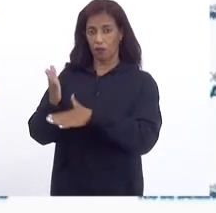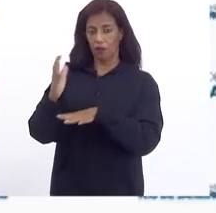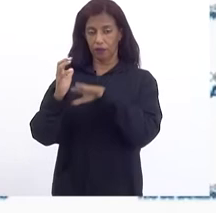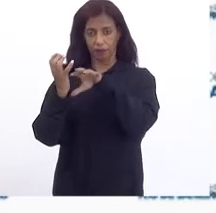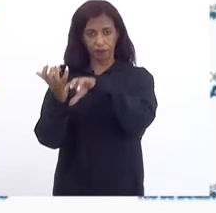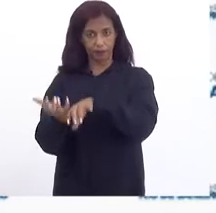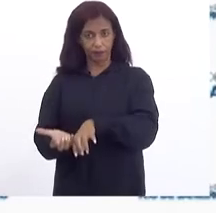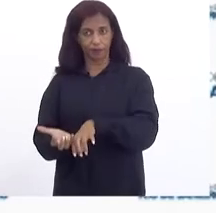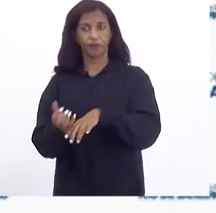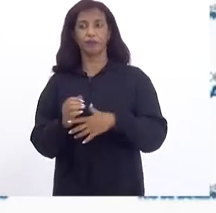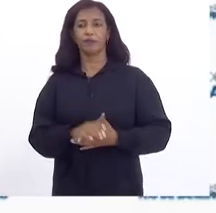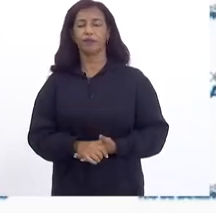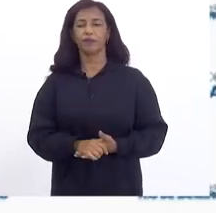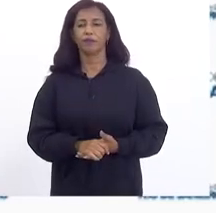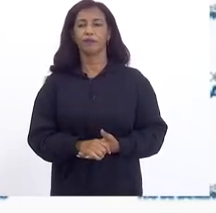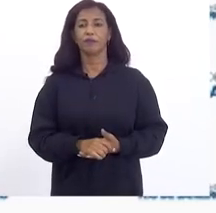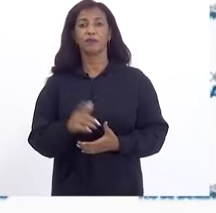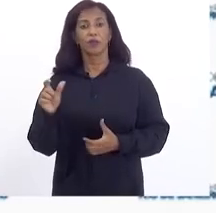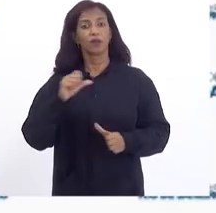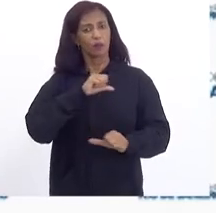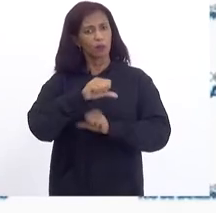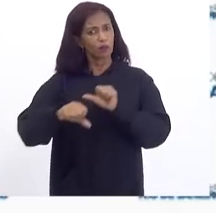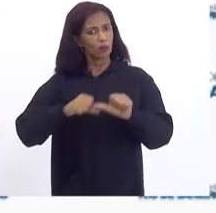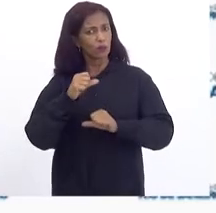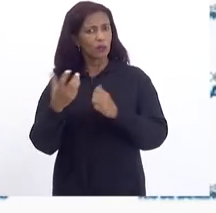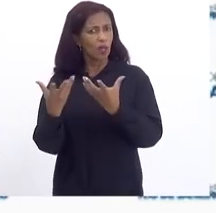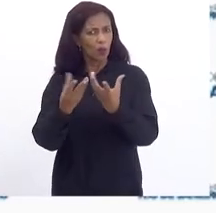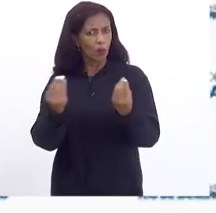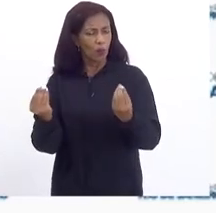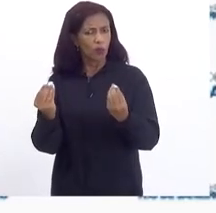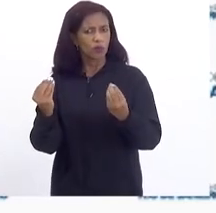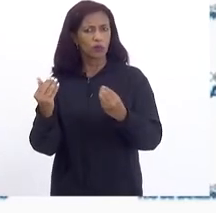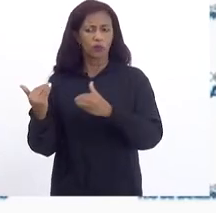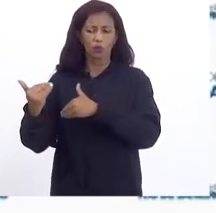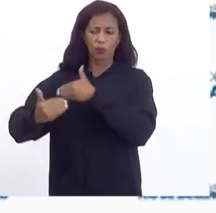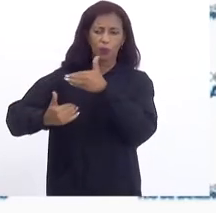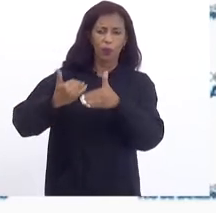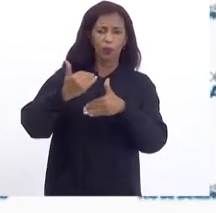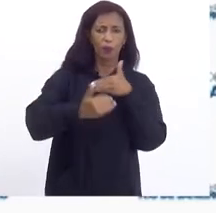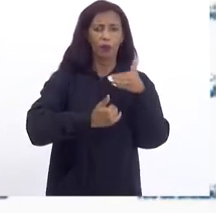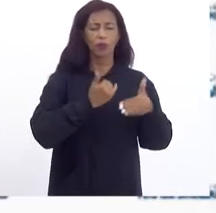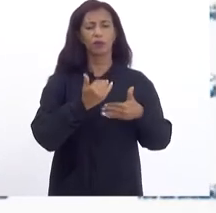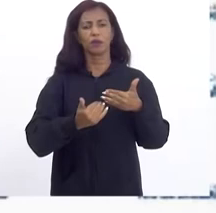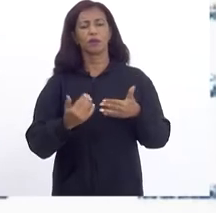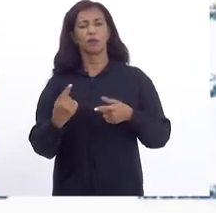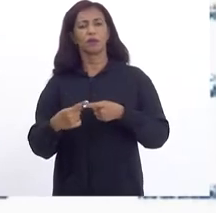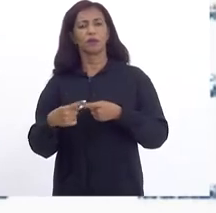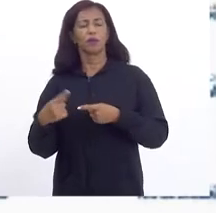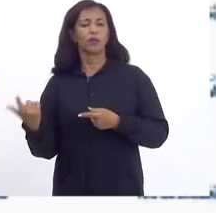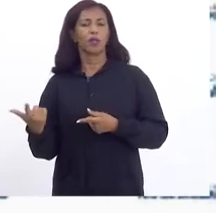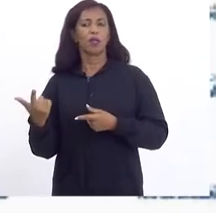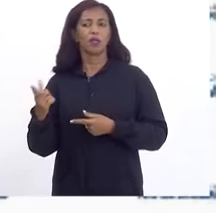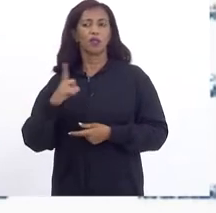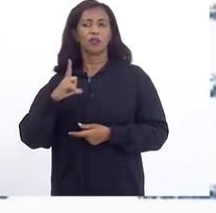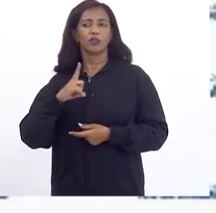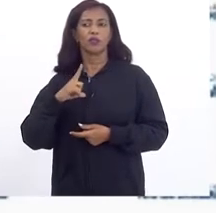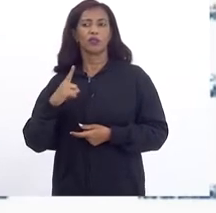Nacional Isso vai mudar Muito Todo o processo Porque a gente Teria Apenas um